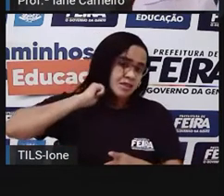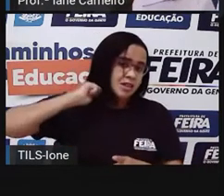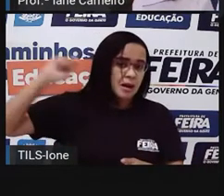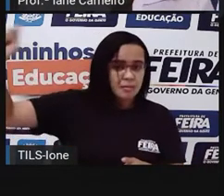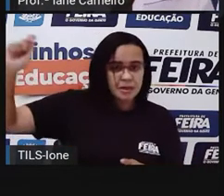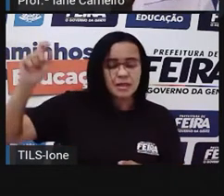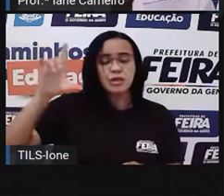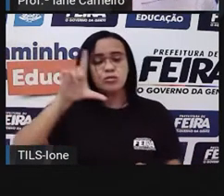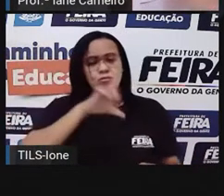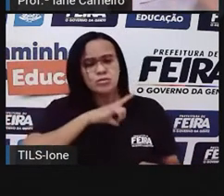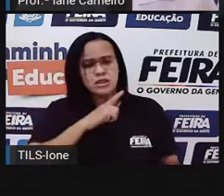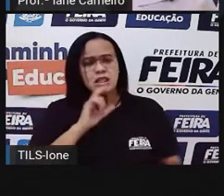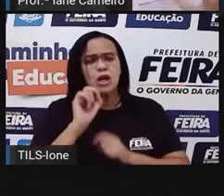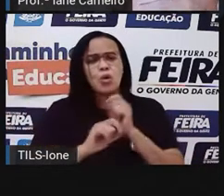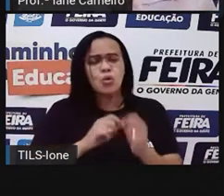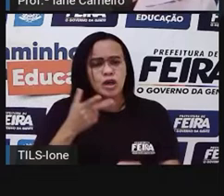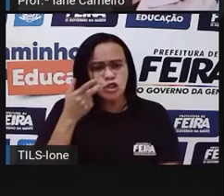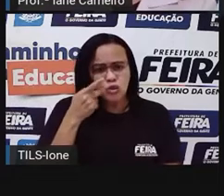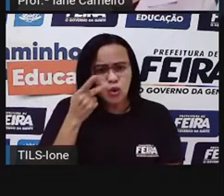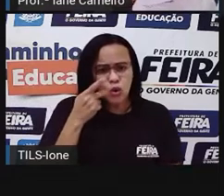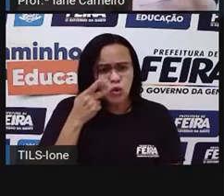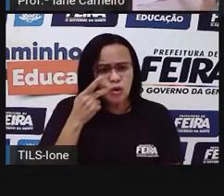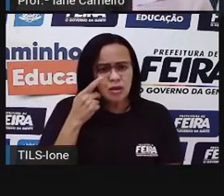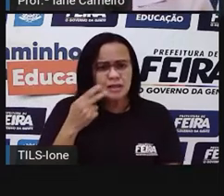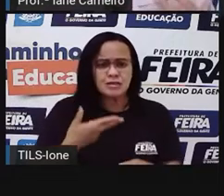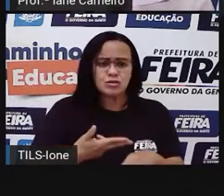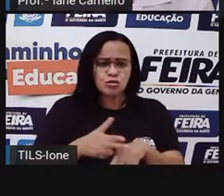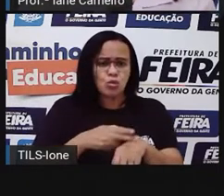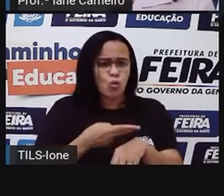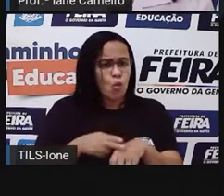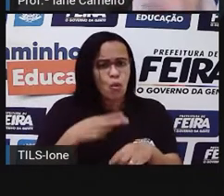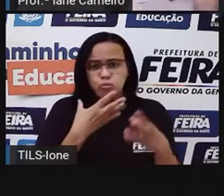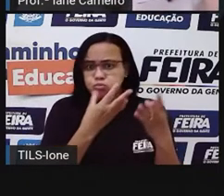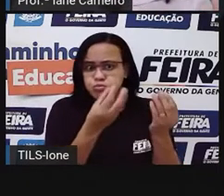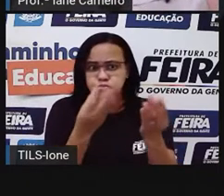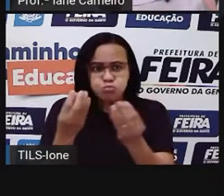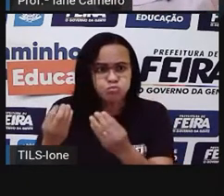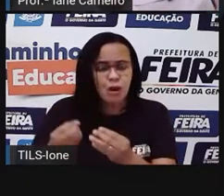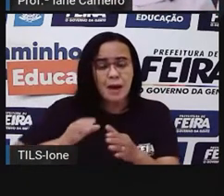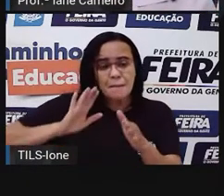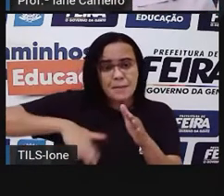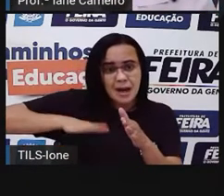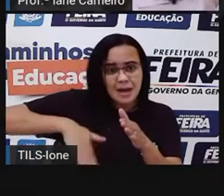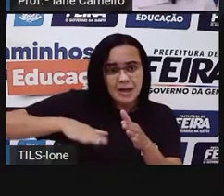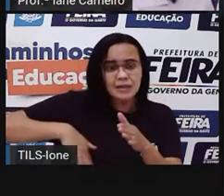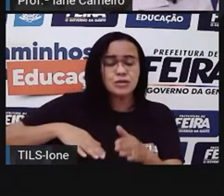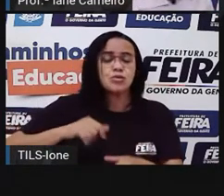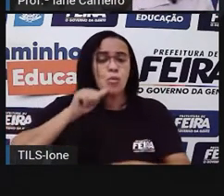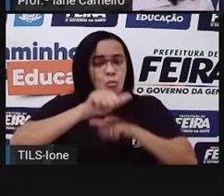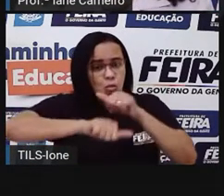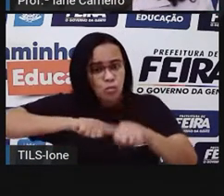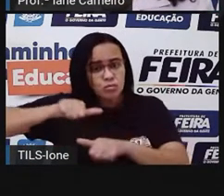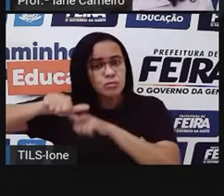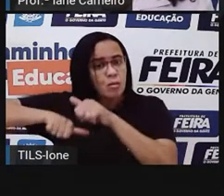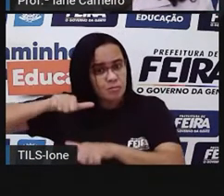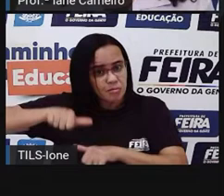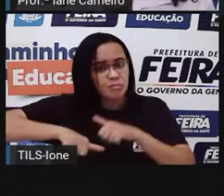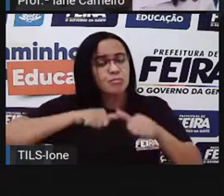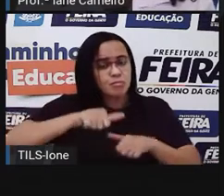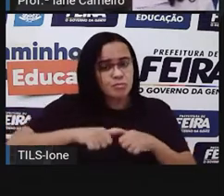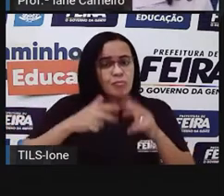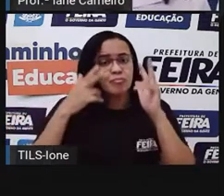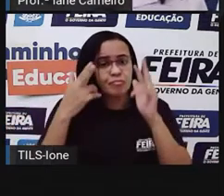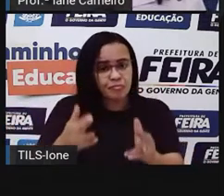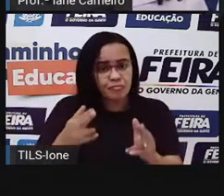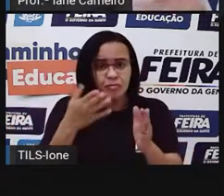fazem promoções, né? Os produtos da época também eles colocam em promoções, que é o que aconteceu aqui nesse panfleto, né?